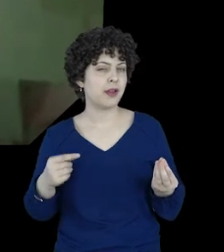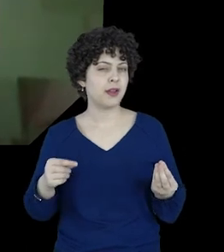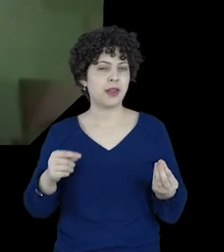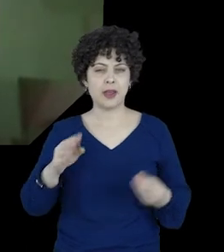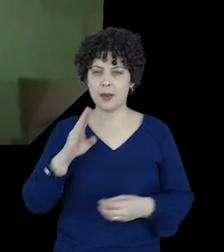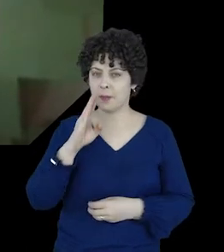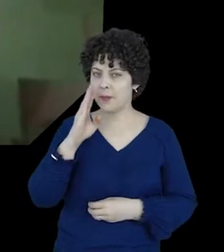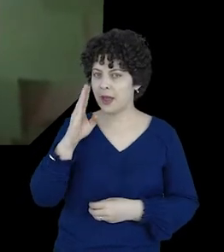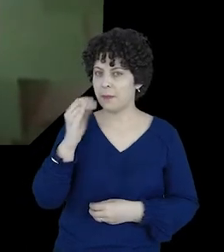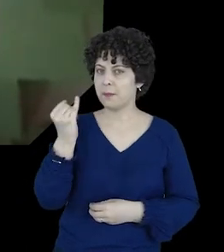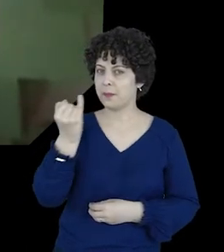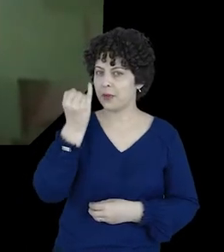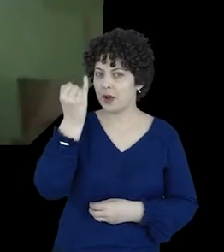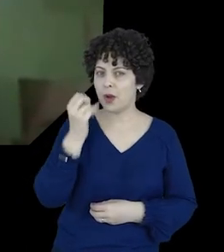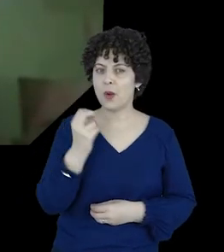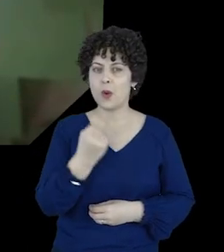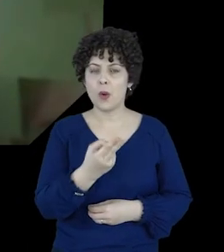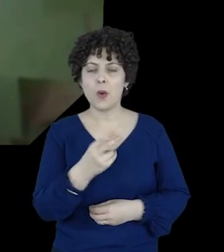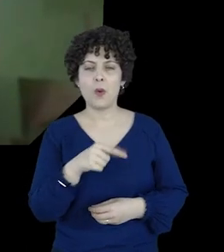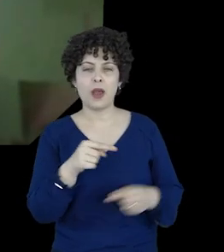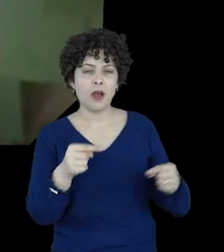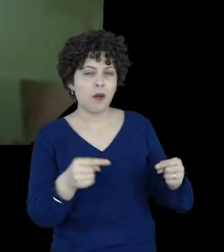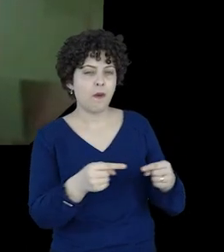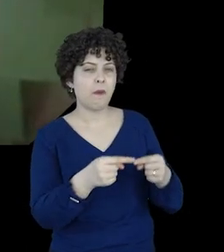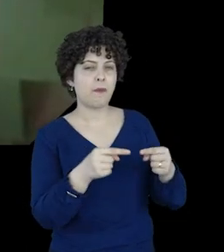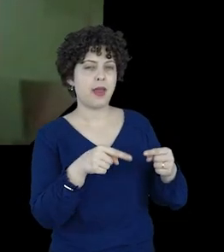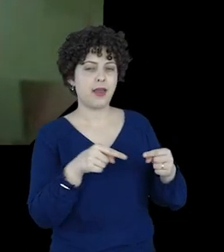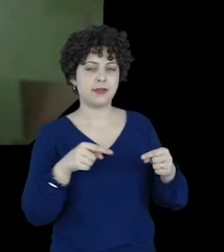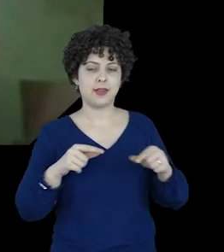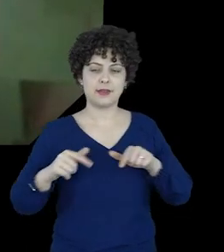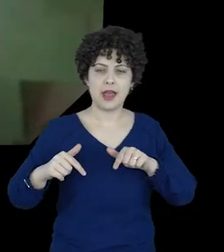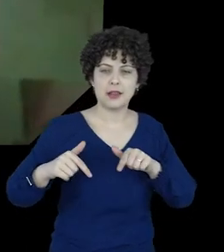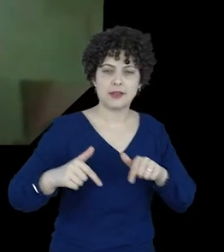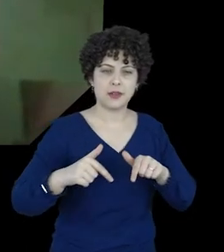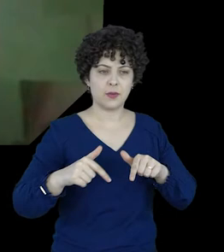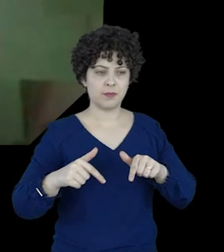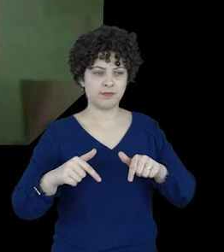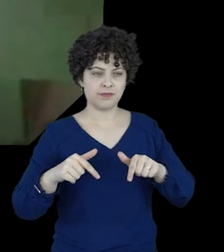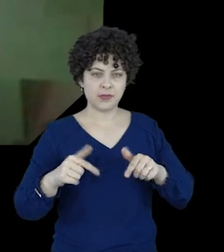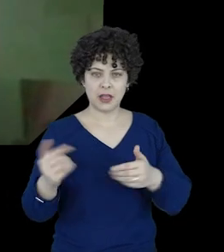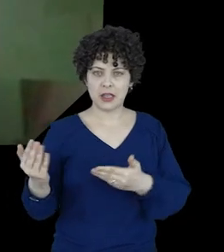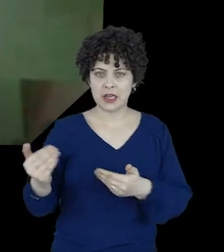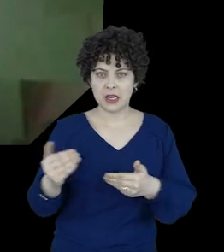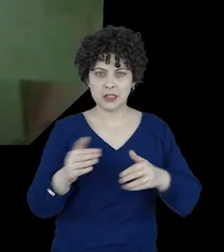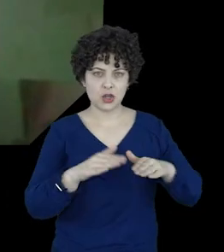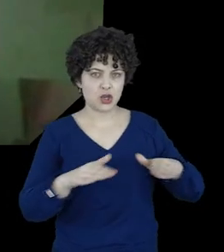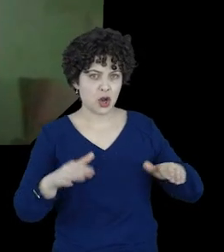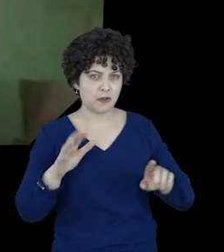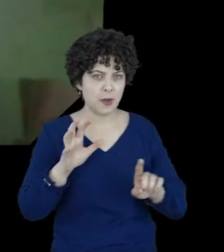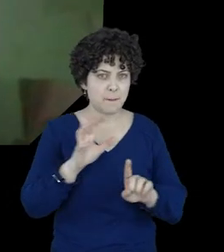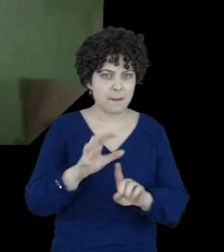quão relevantes ou apropriadas são essas intervenções para crianças e jovens?